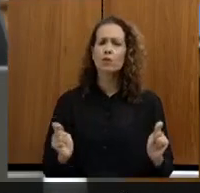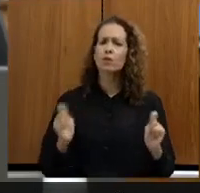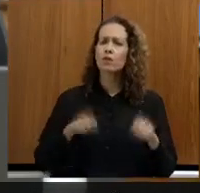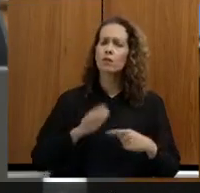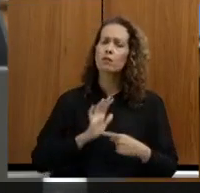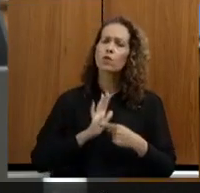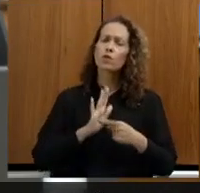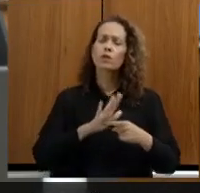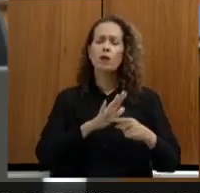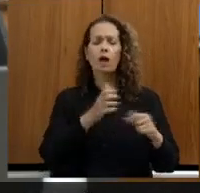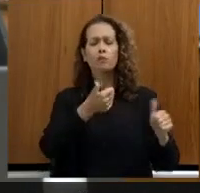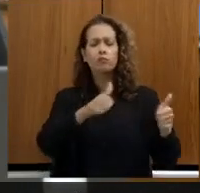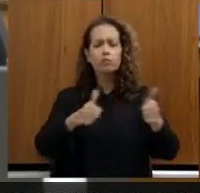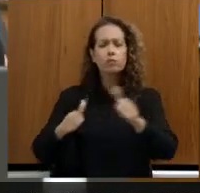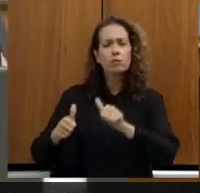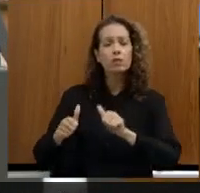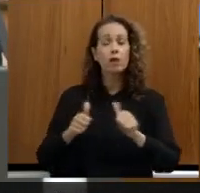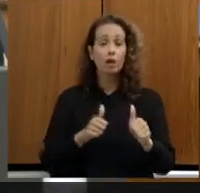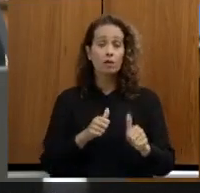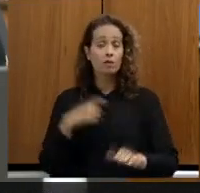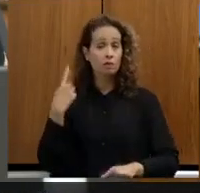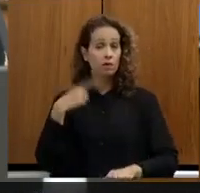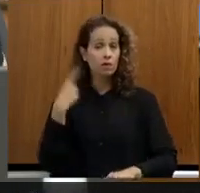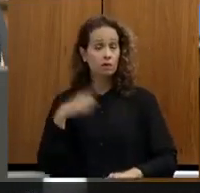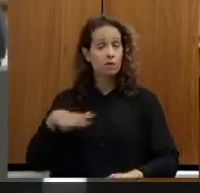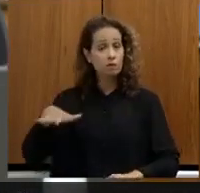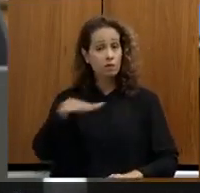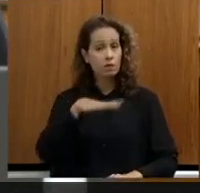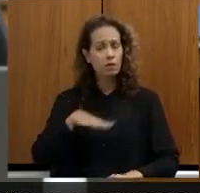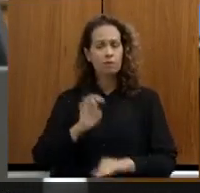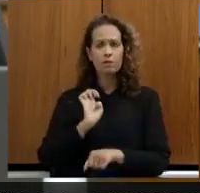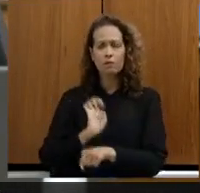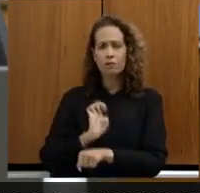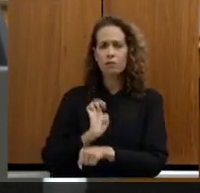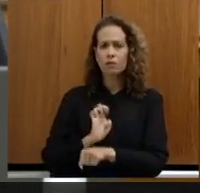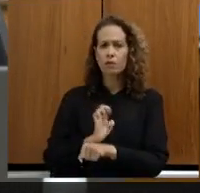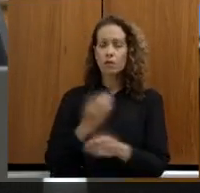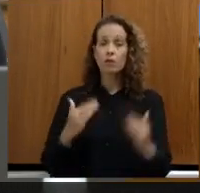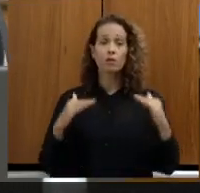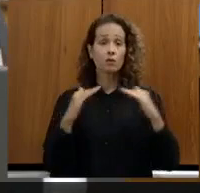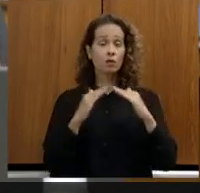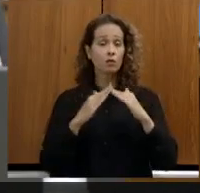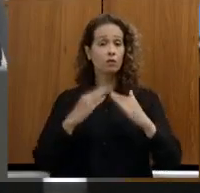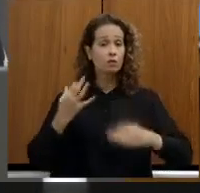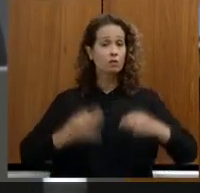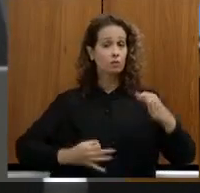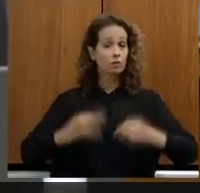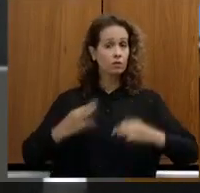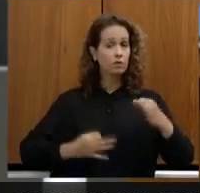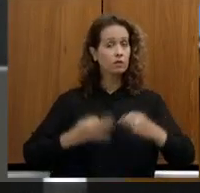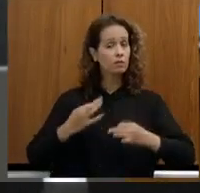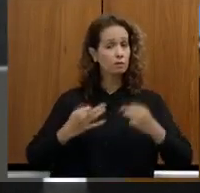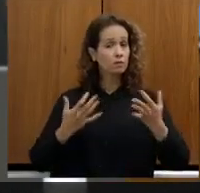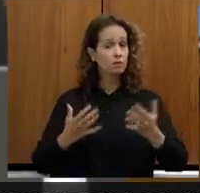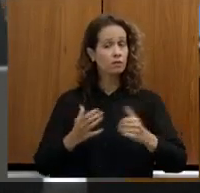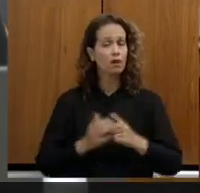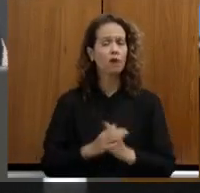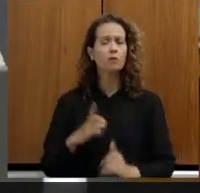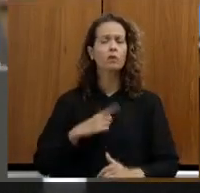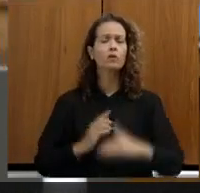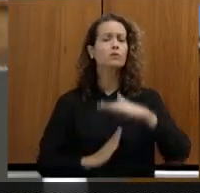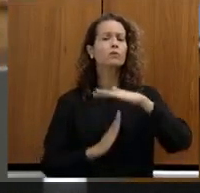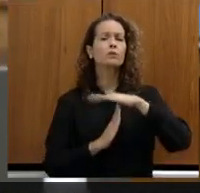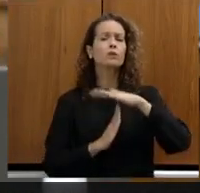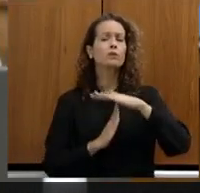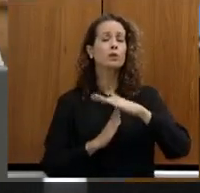uma análise adicional da advocacia geral do estado que não no âmbito do acordo judicial considerando as limitações do limite prudencial